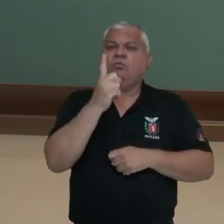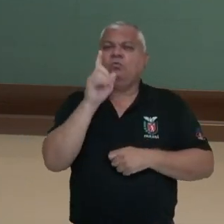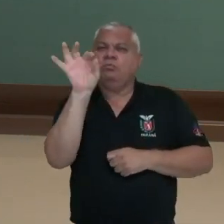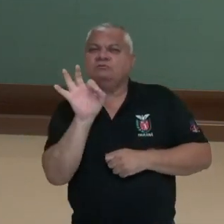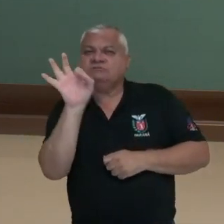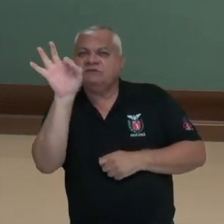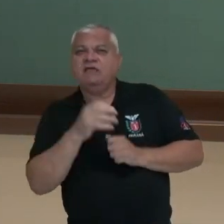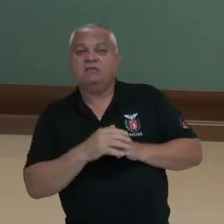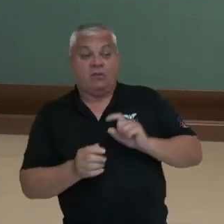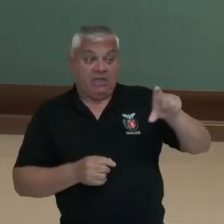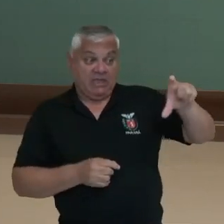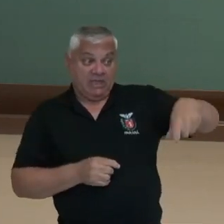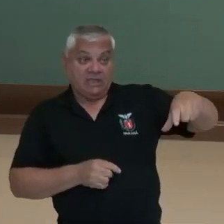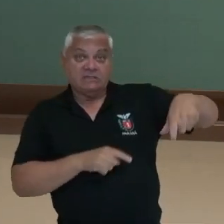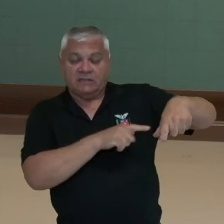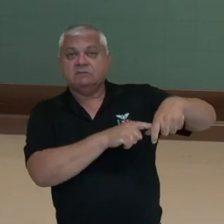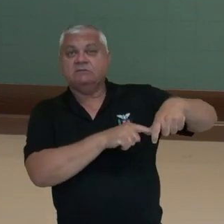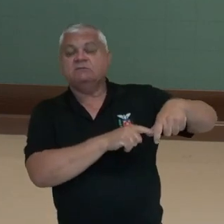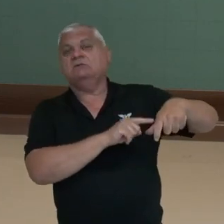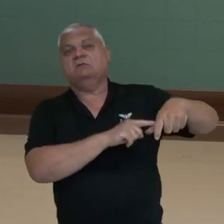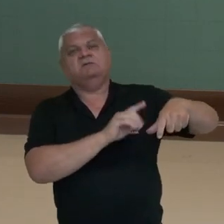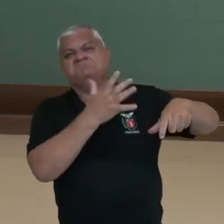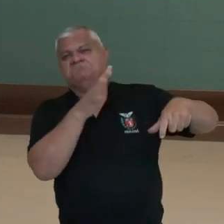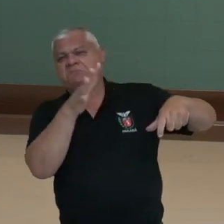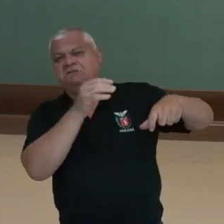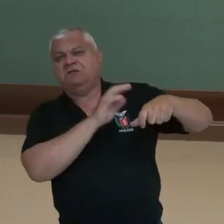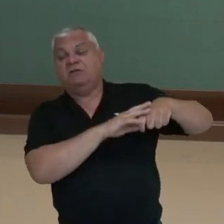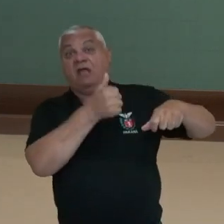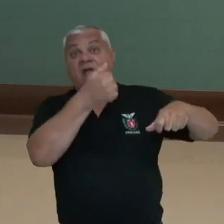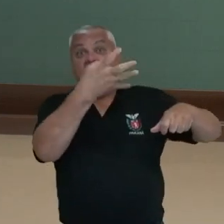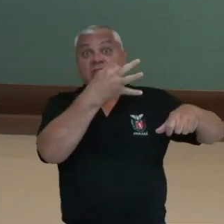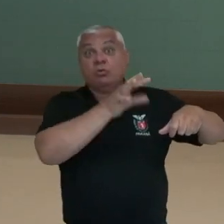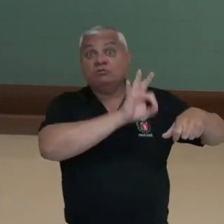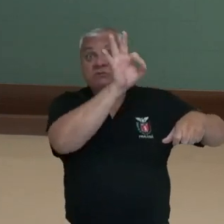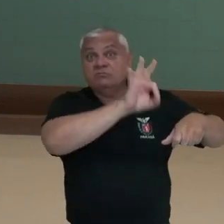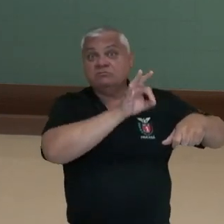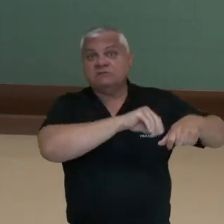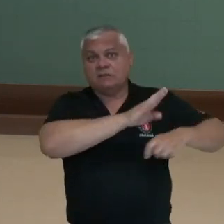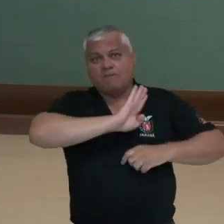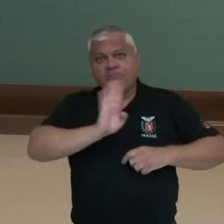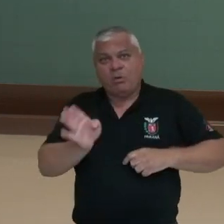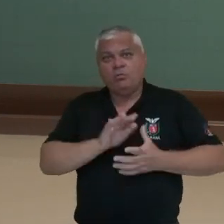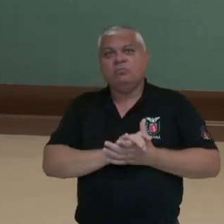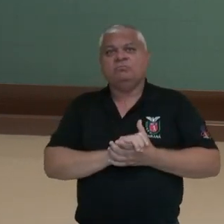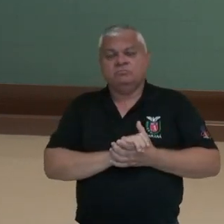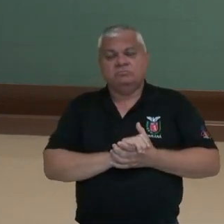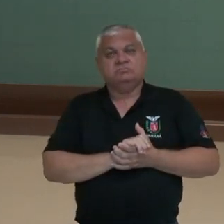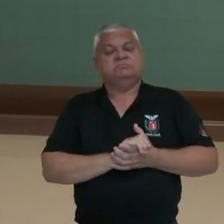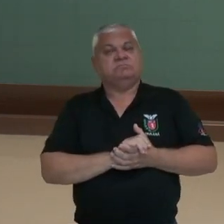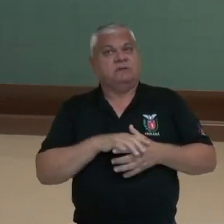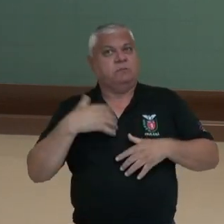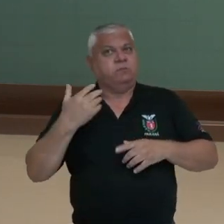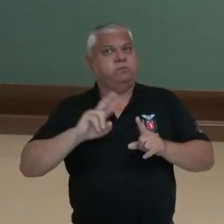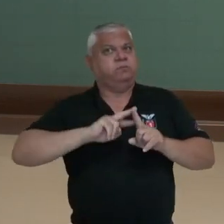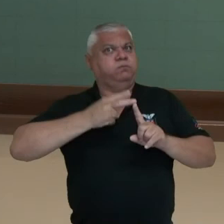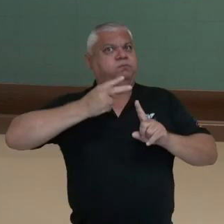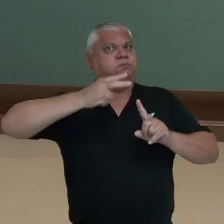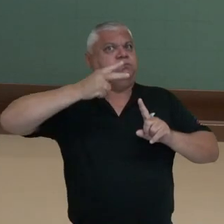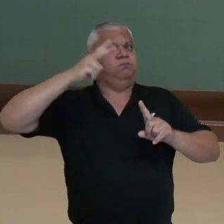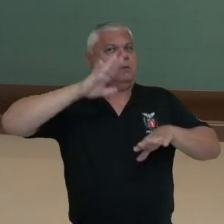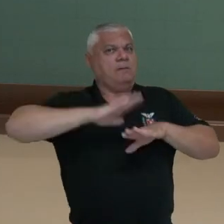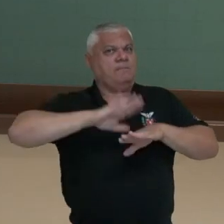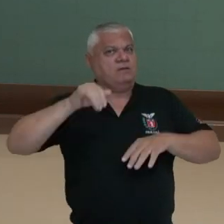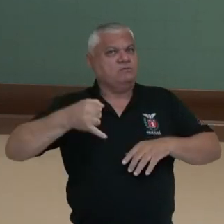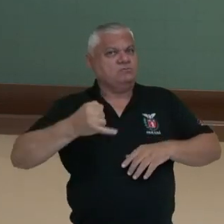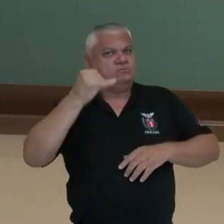a taxa no cartão de crédito está em torno de 14%. Então, vai multiplicar muito mais do que esse